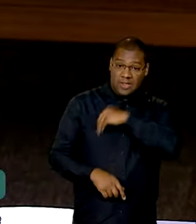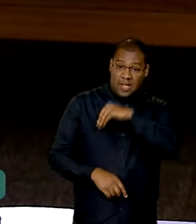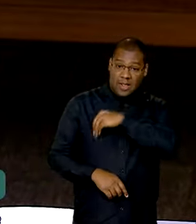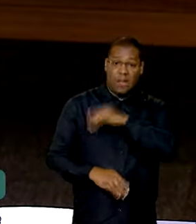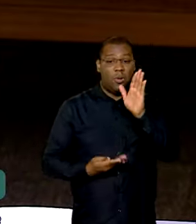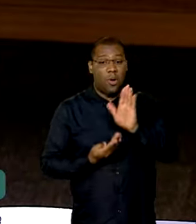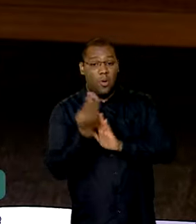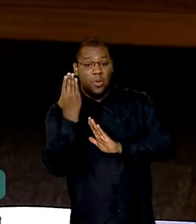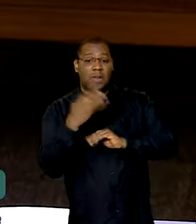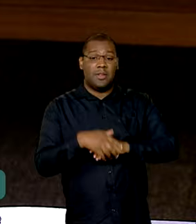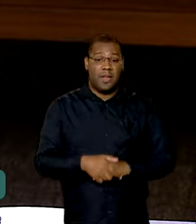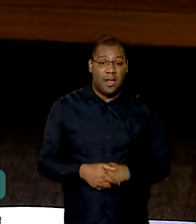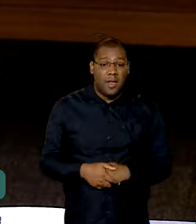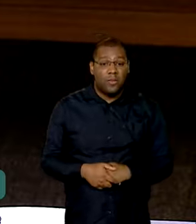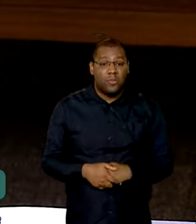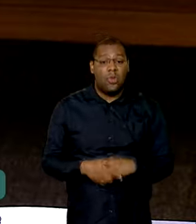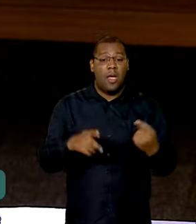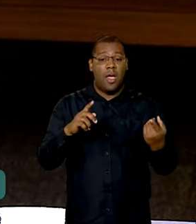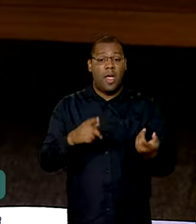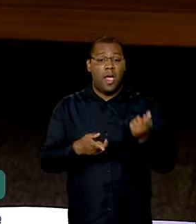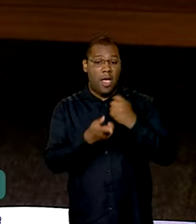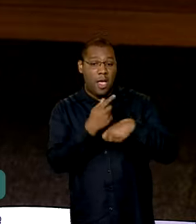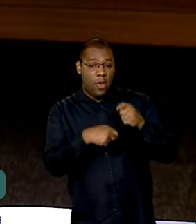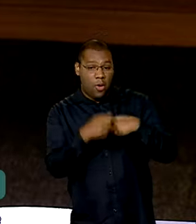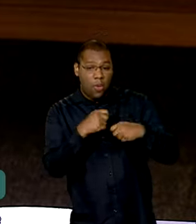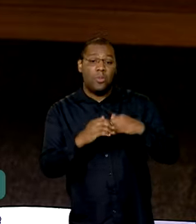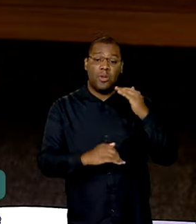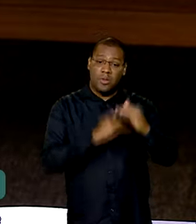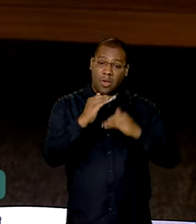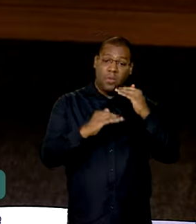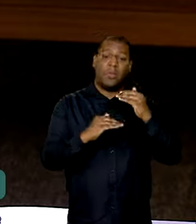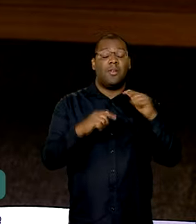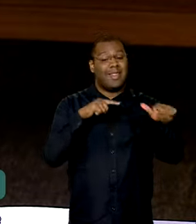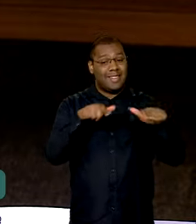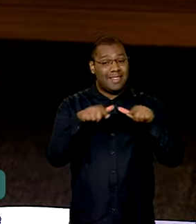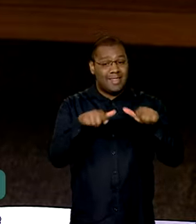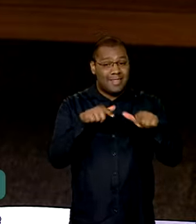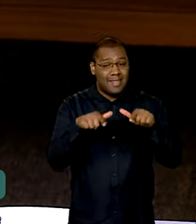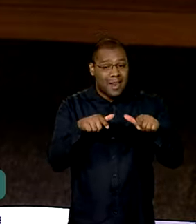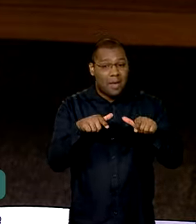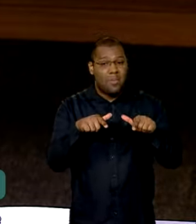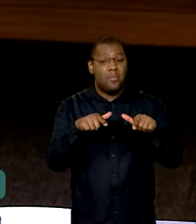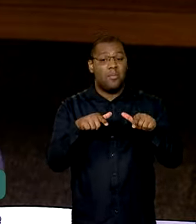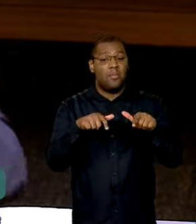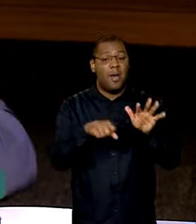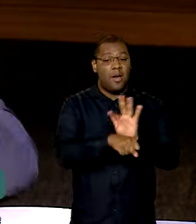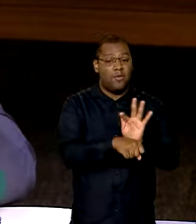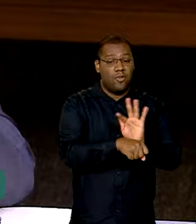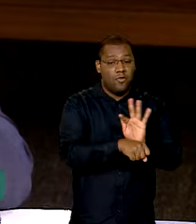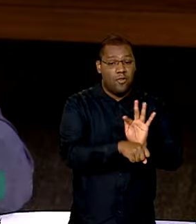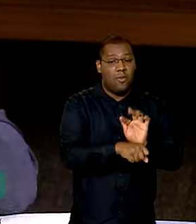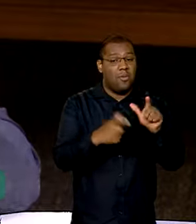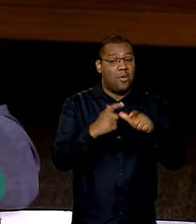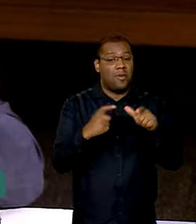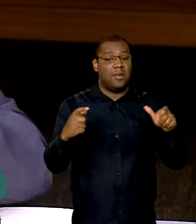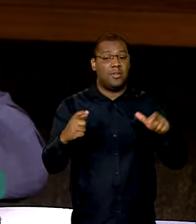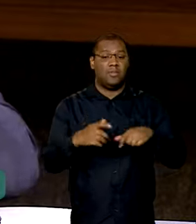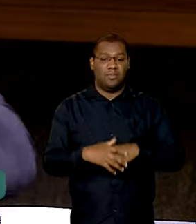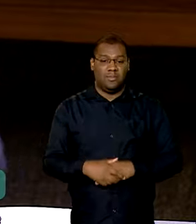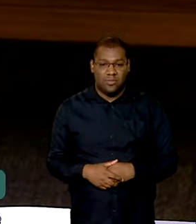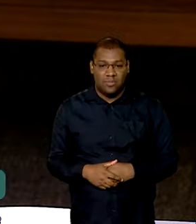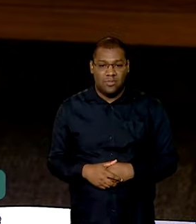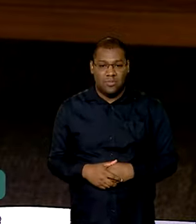o consumo voltou a crescer e o emprego voltou a crescer. O emprego voltou a crescer, que isso é bom. É a melhor política de